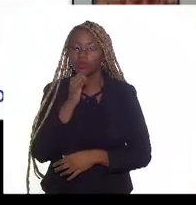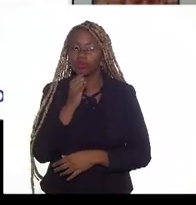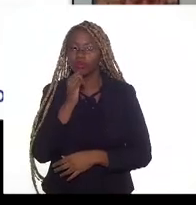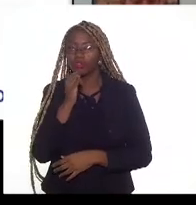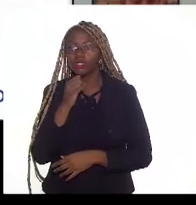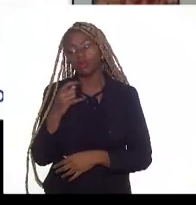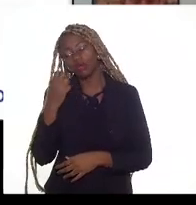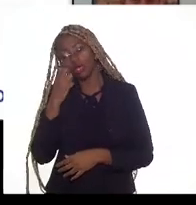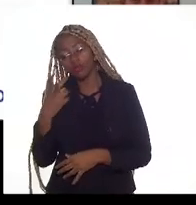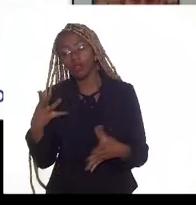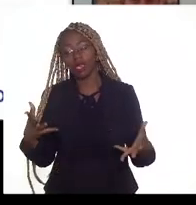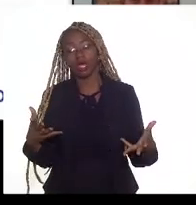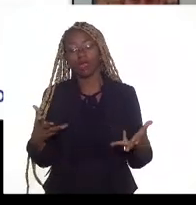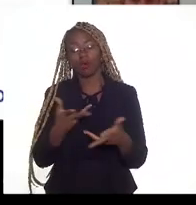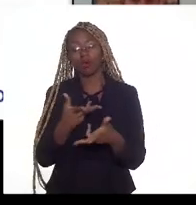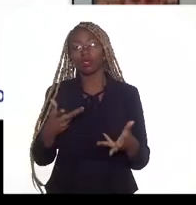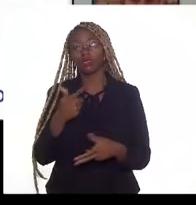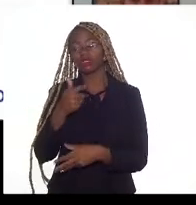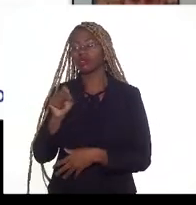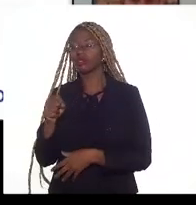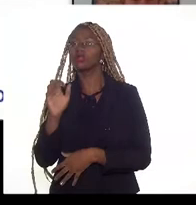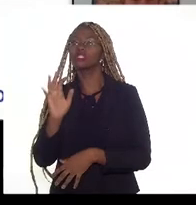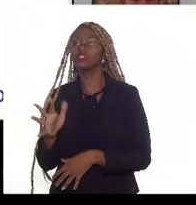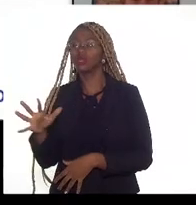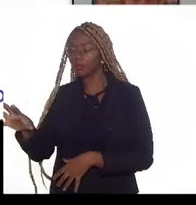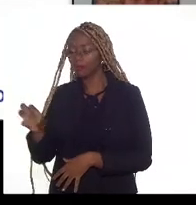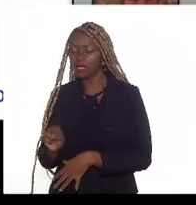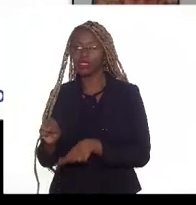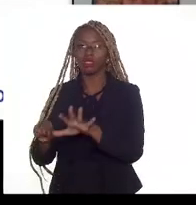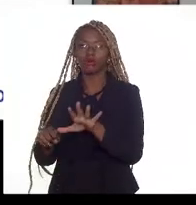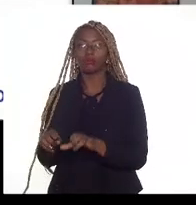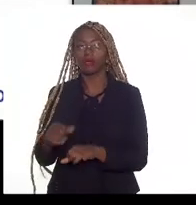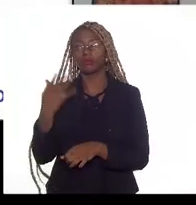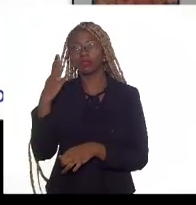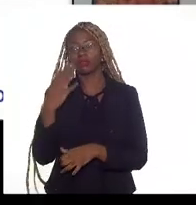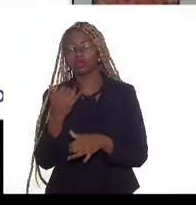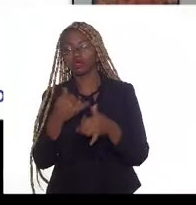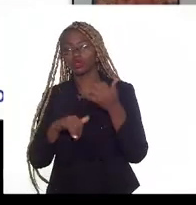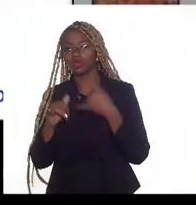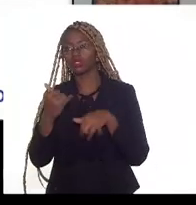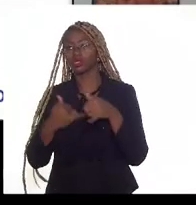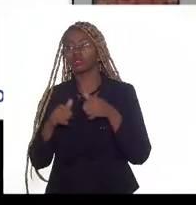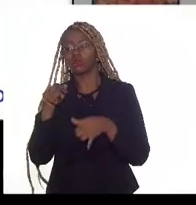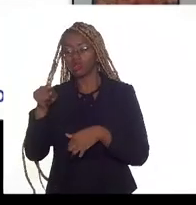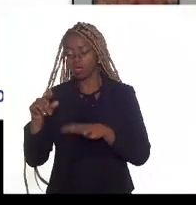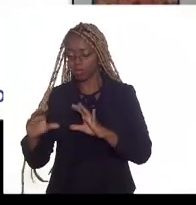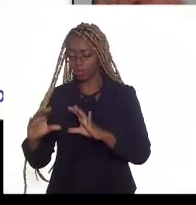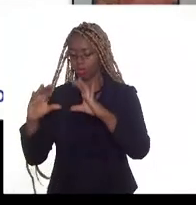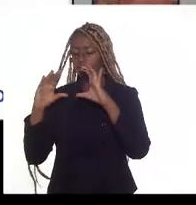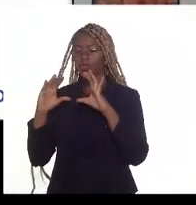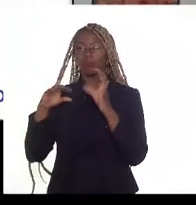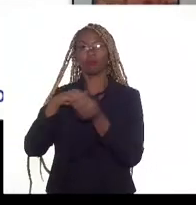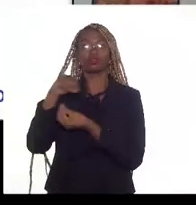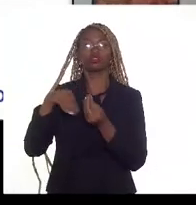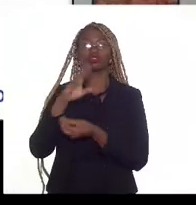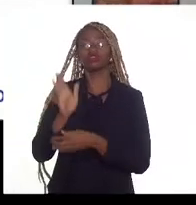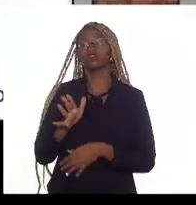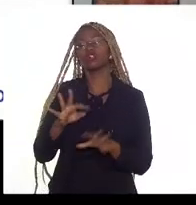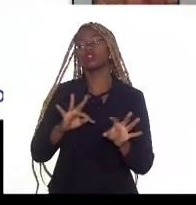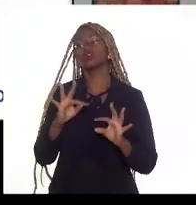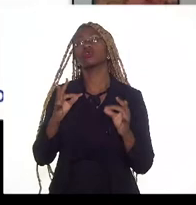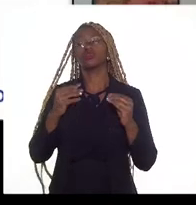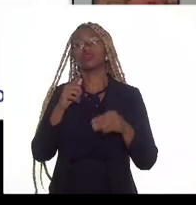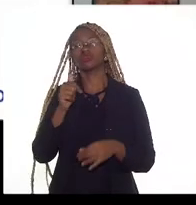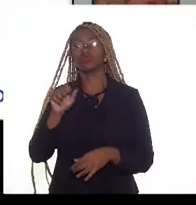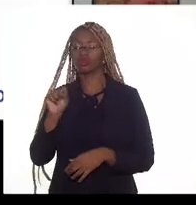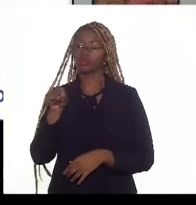já captura as propriedades fisioquímicas desse blend já misturado e todos os gases que chegam nesse ponto